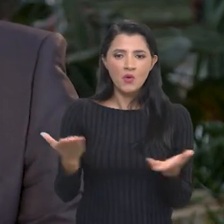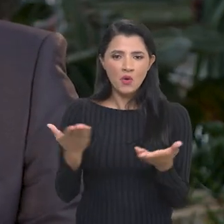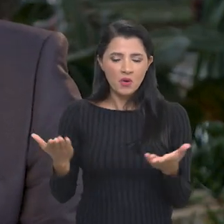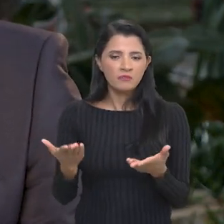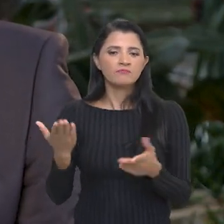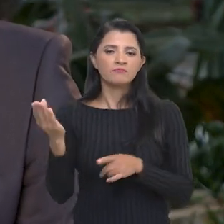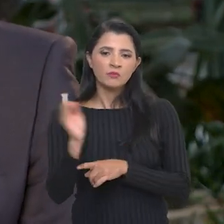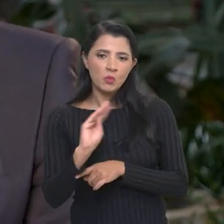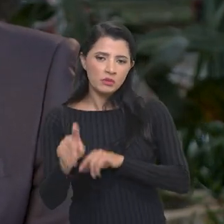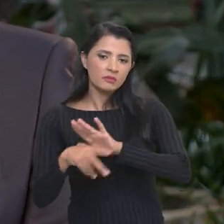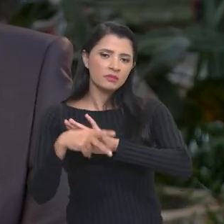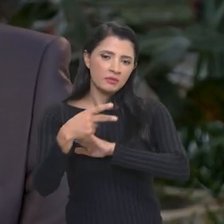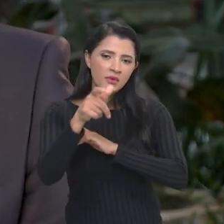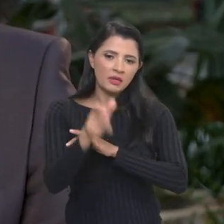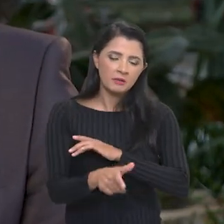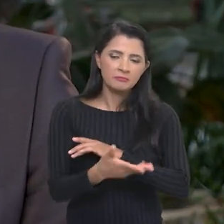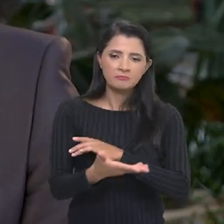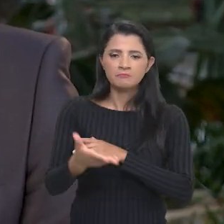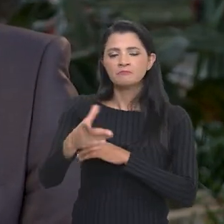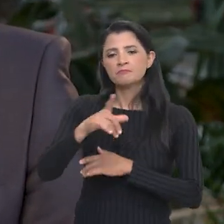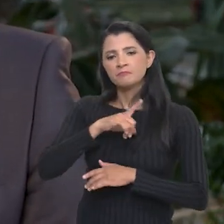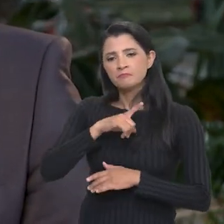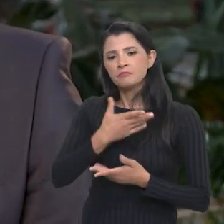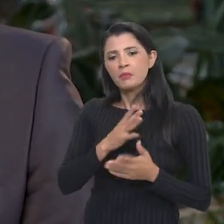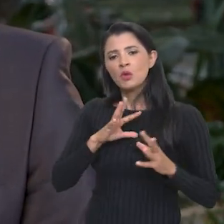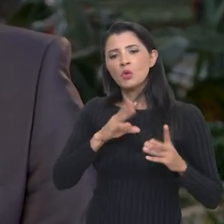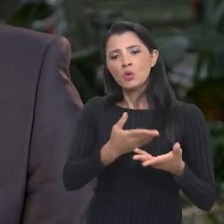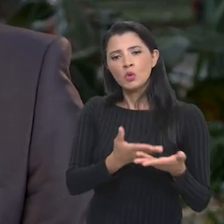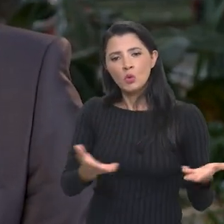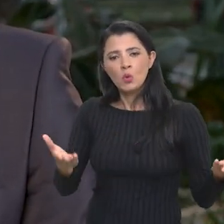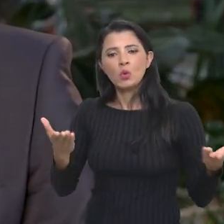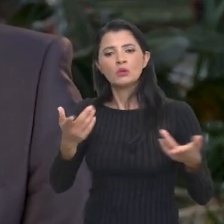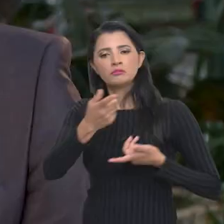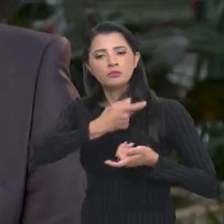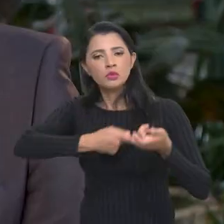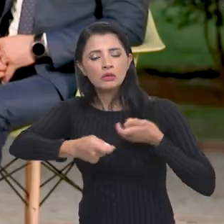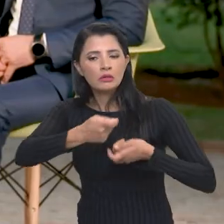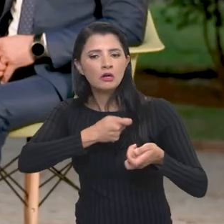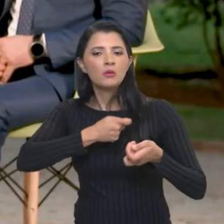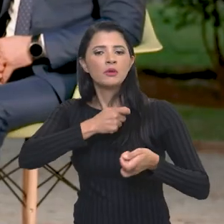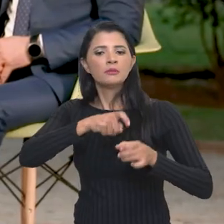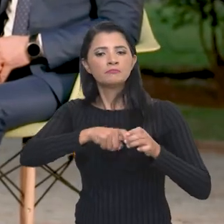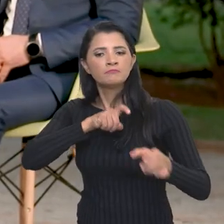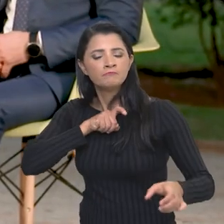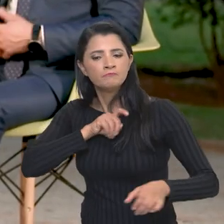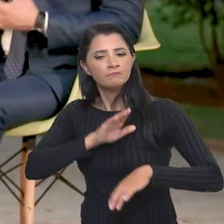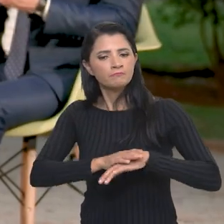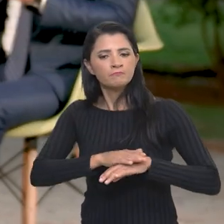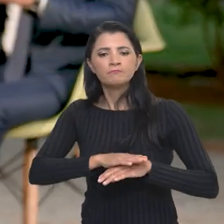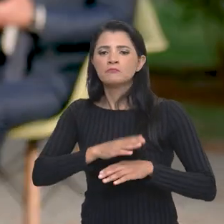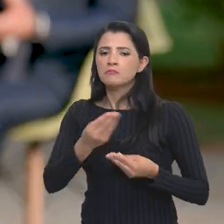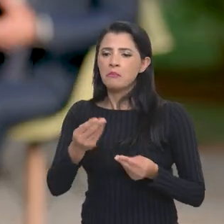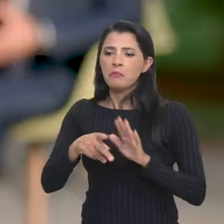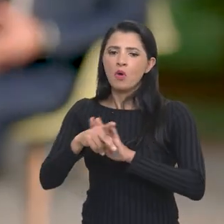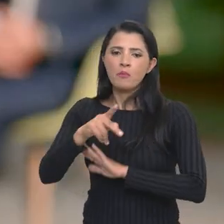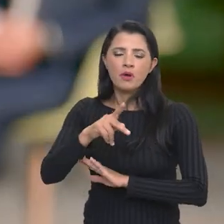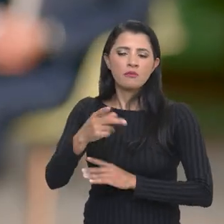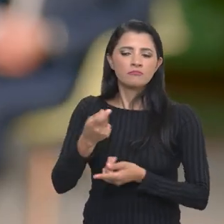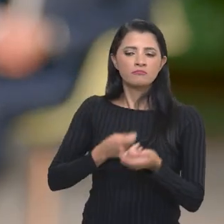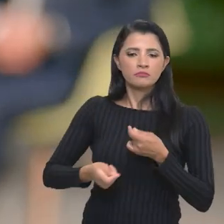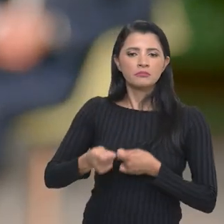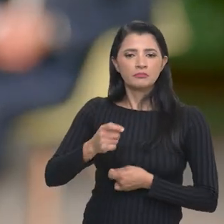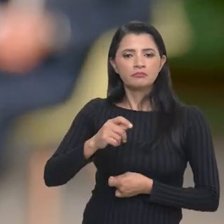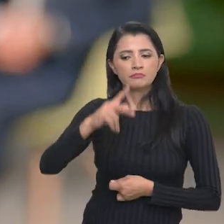recorte especial cuidando também de toda a questão econômica a emancipação completa